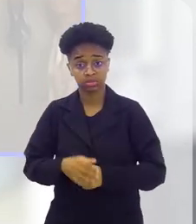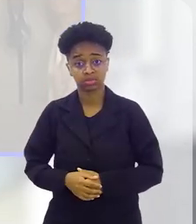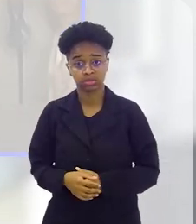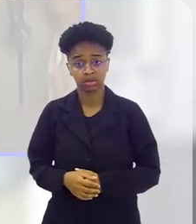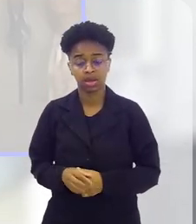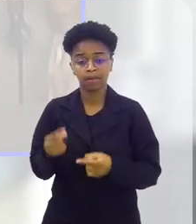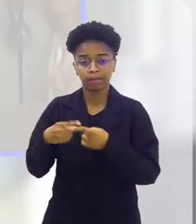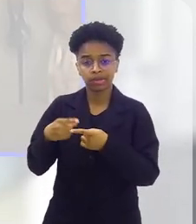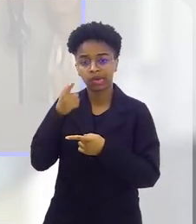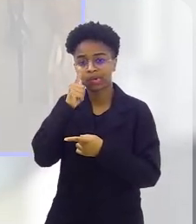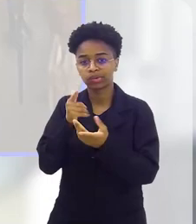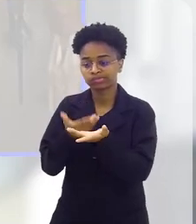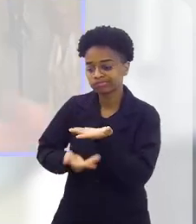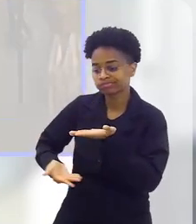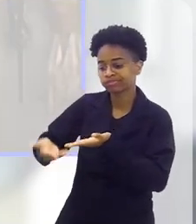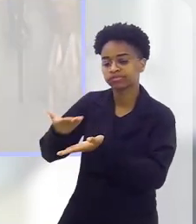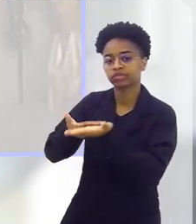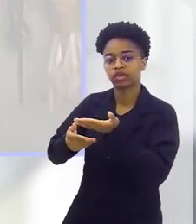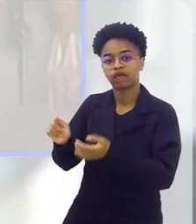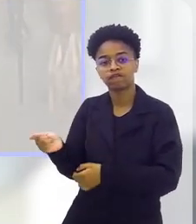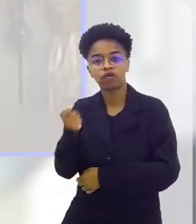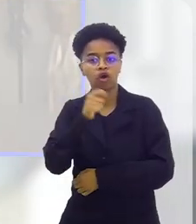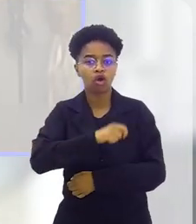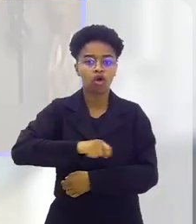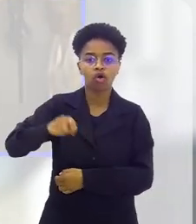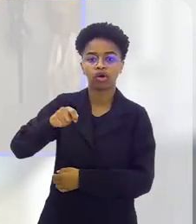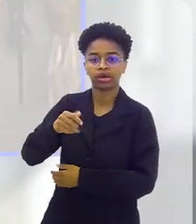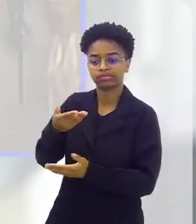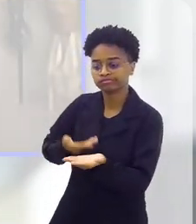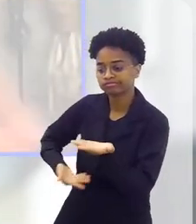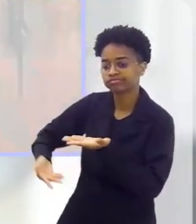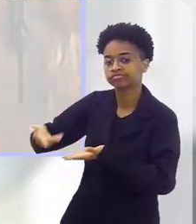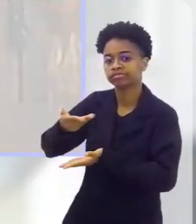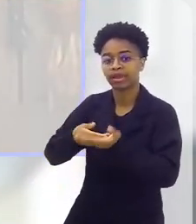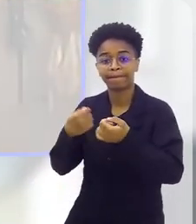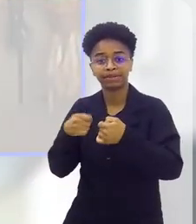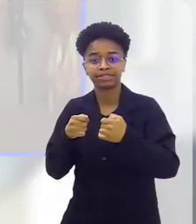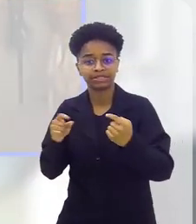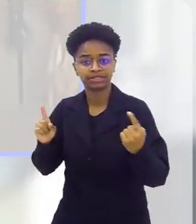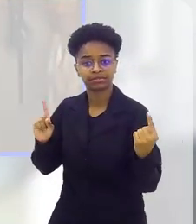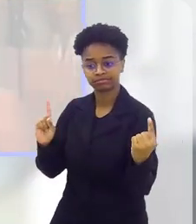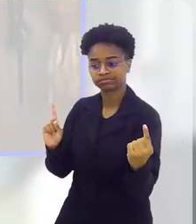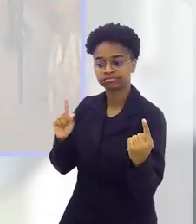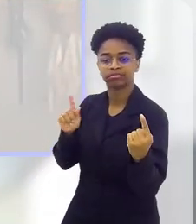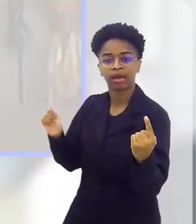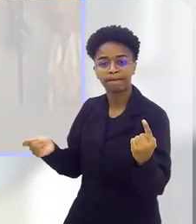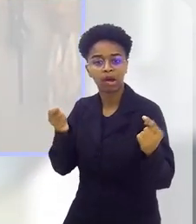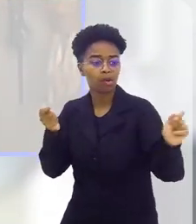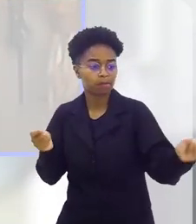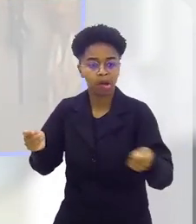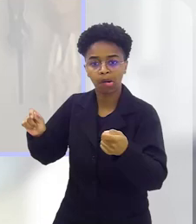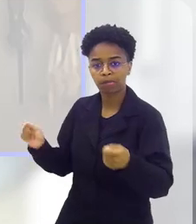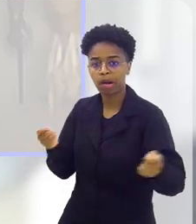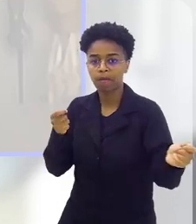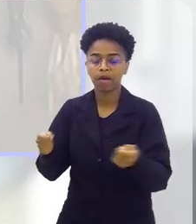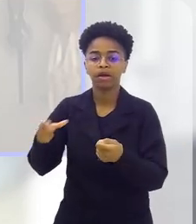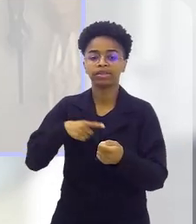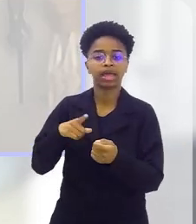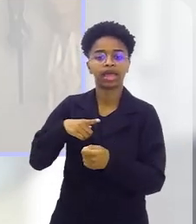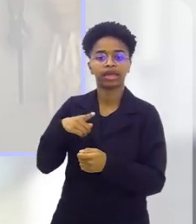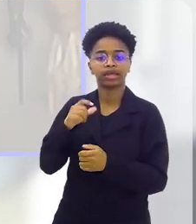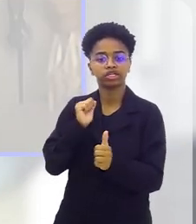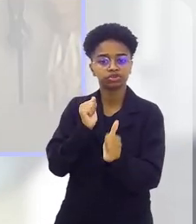bonito a questão da troca do vôlei, da troca do tênis, um depende do outro para jogar e tem a interação, ao mesmo tempo tem o